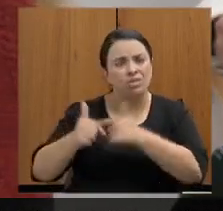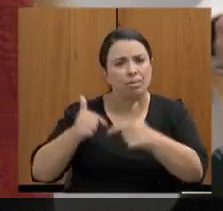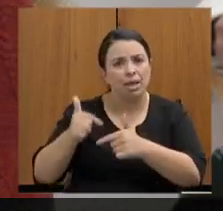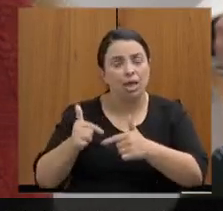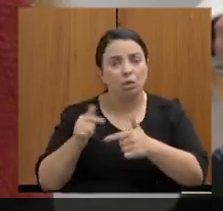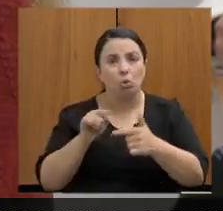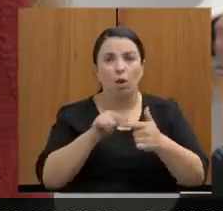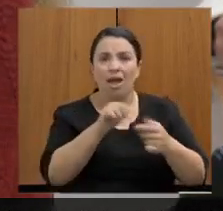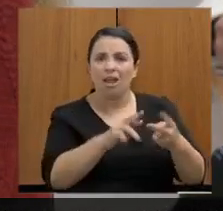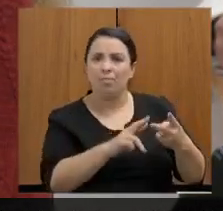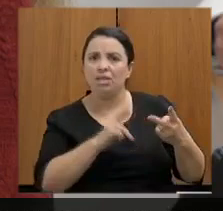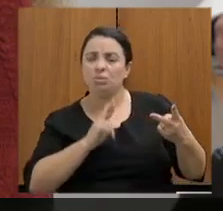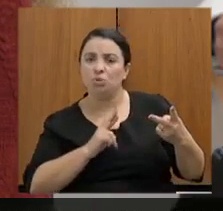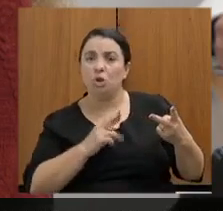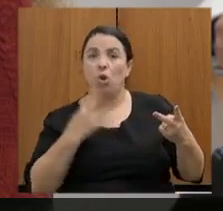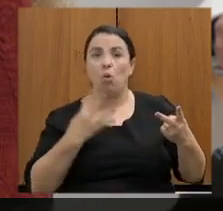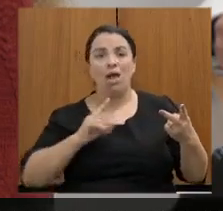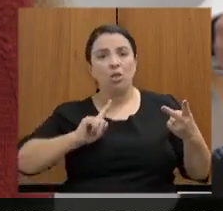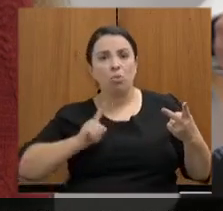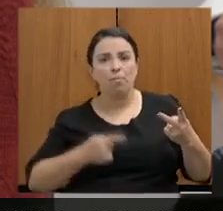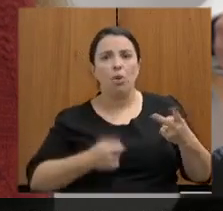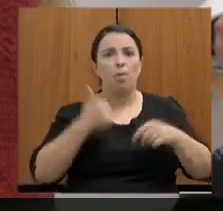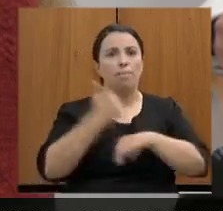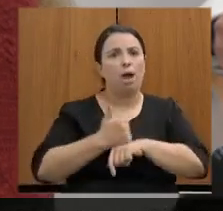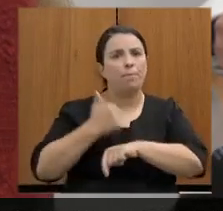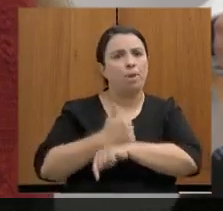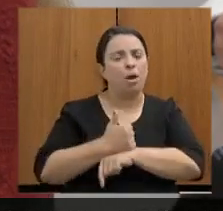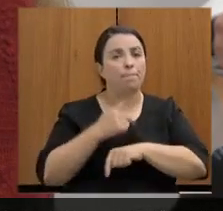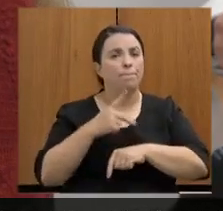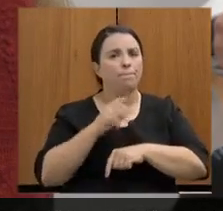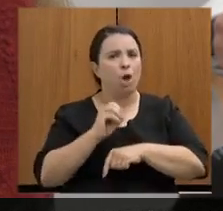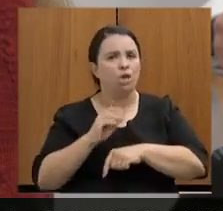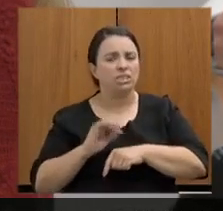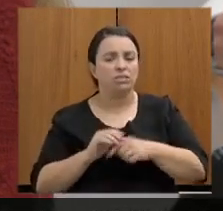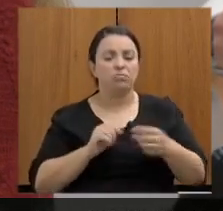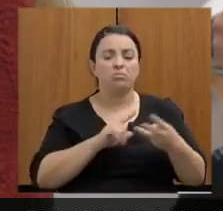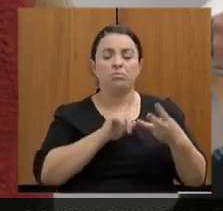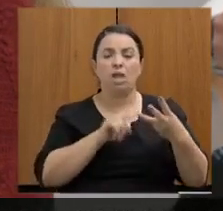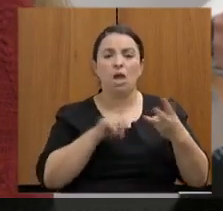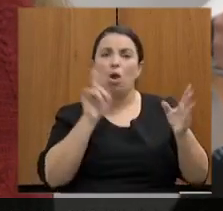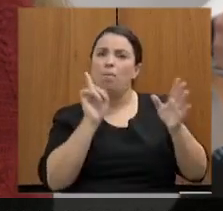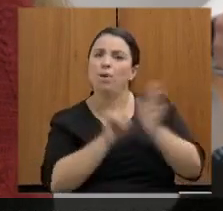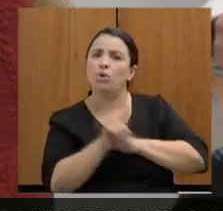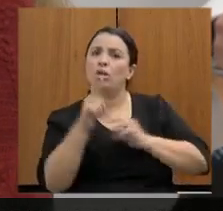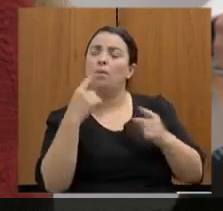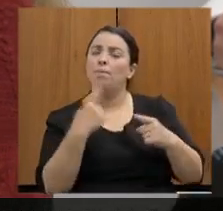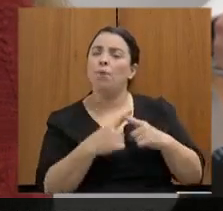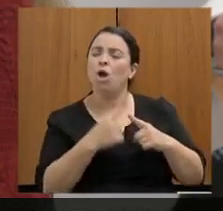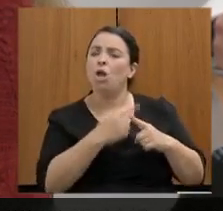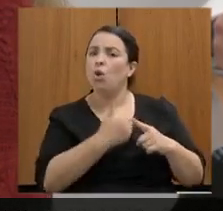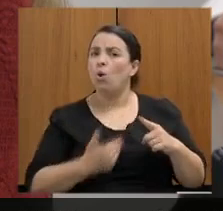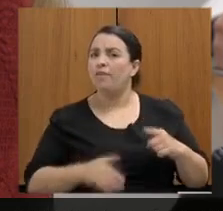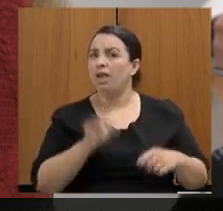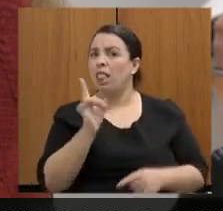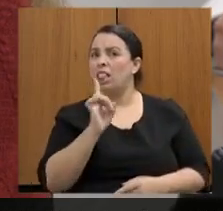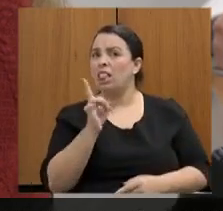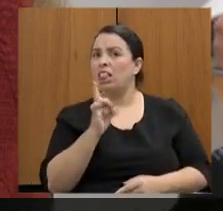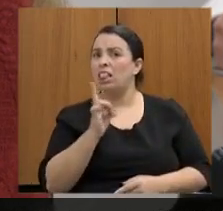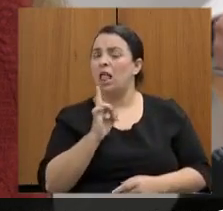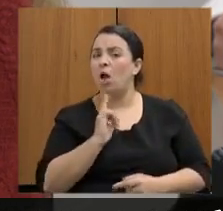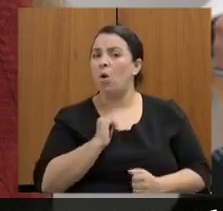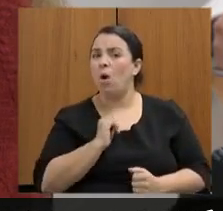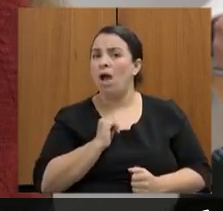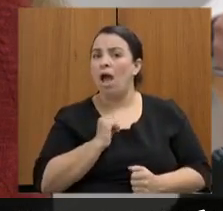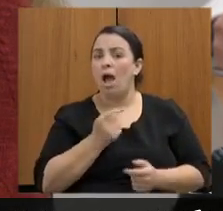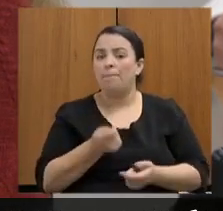Eu escutei 4 mil nomeações. Eu perguntei por que o governo não abonou a onda